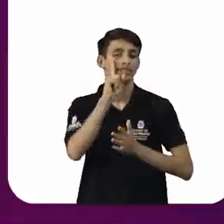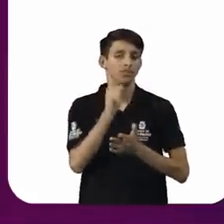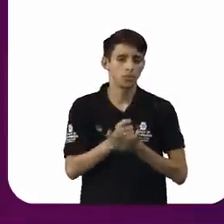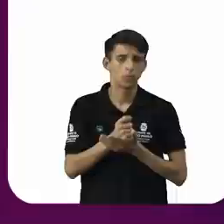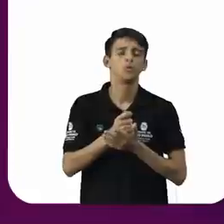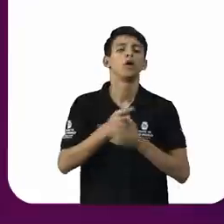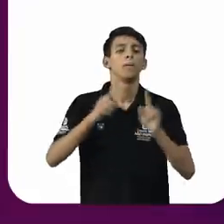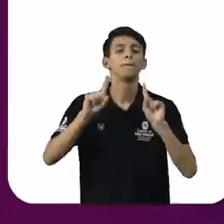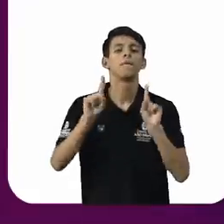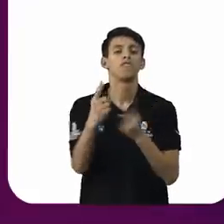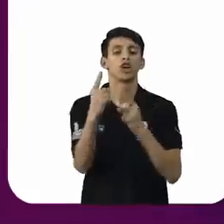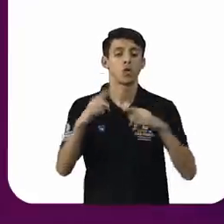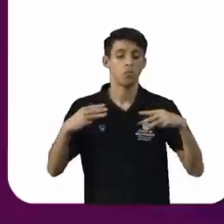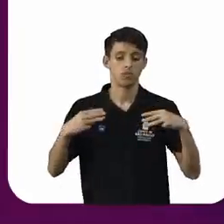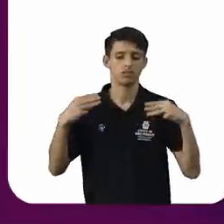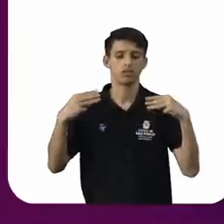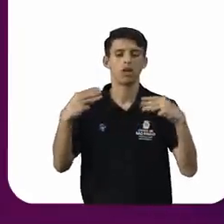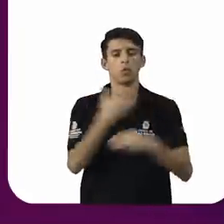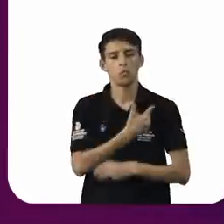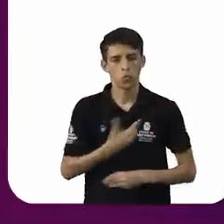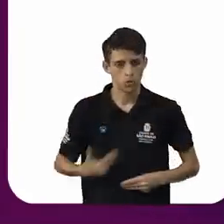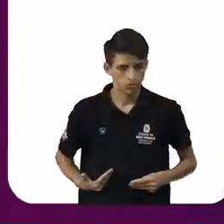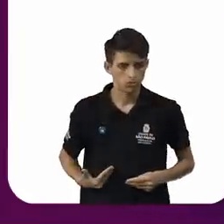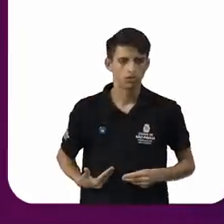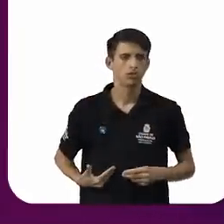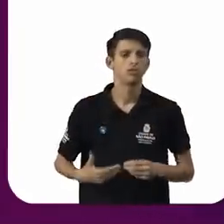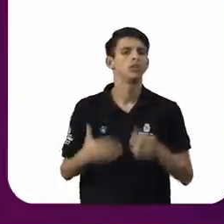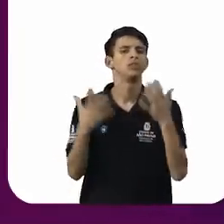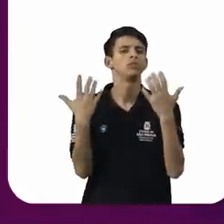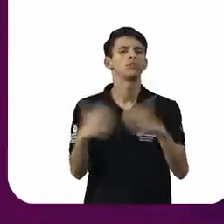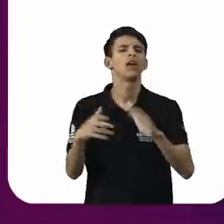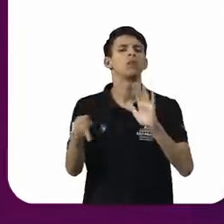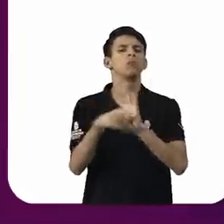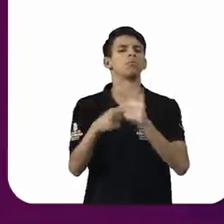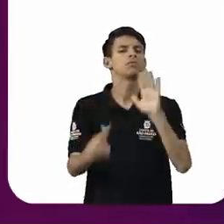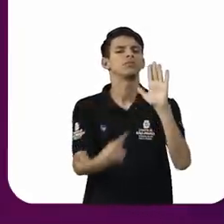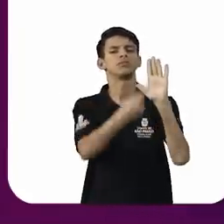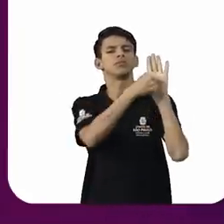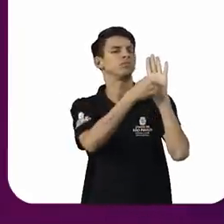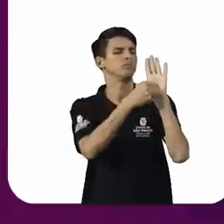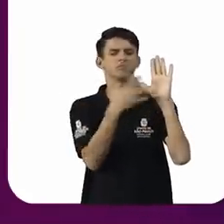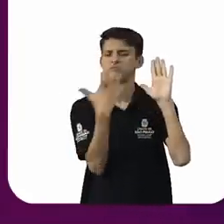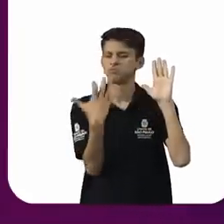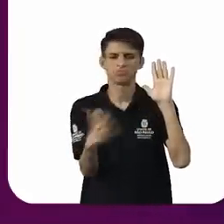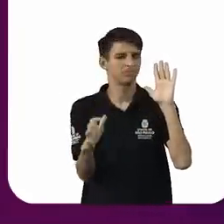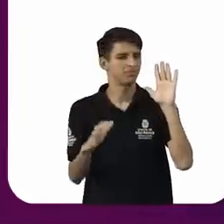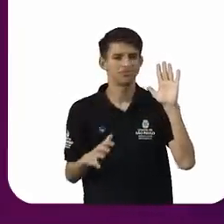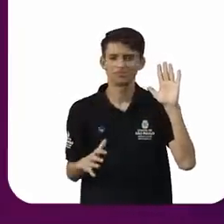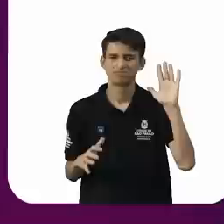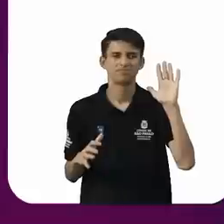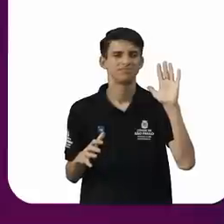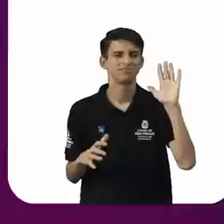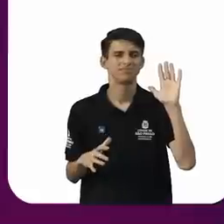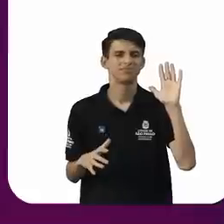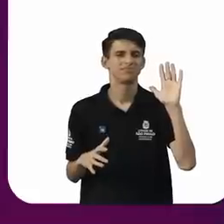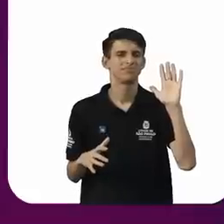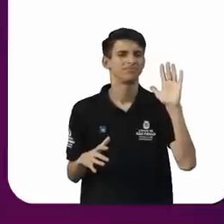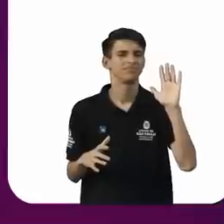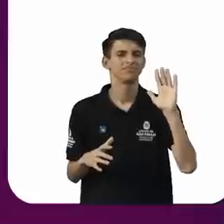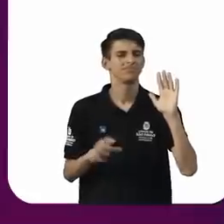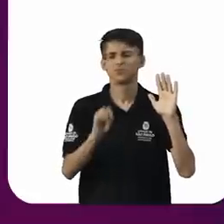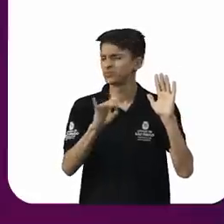provocar o Ministério Público, eu não quero ficar fazendo boletim de ocorrência, de verdade, eu não quero, só se for